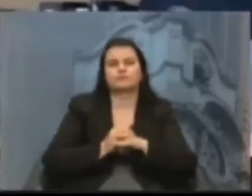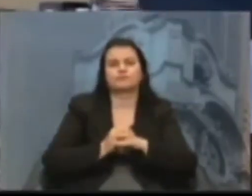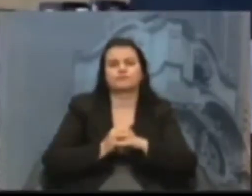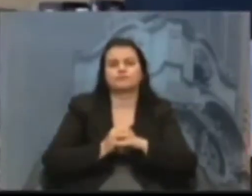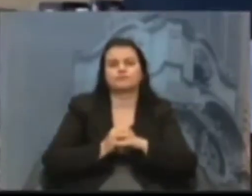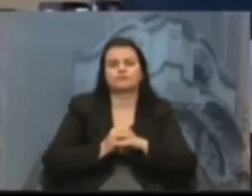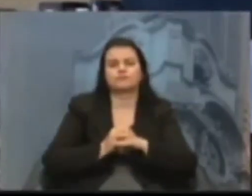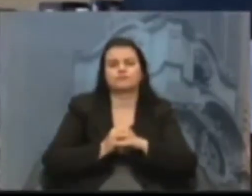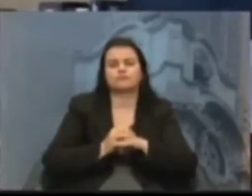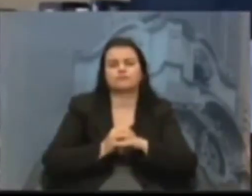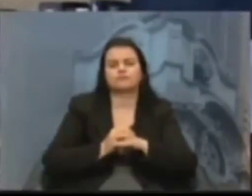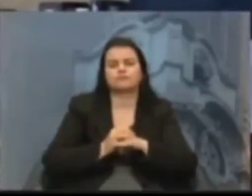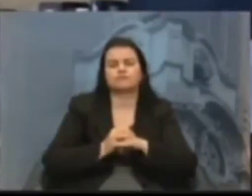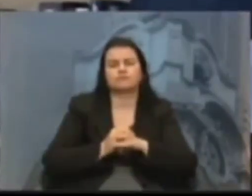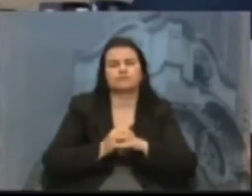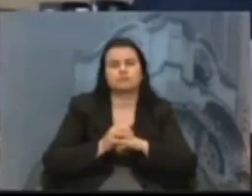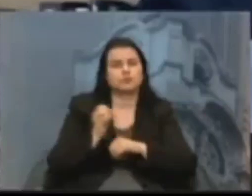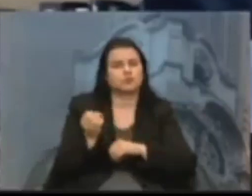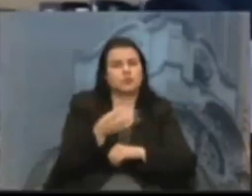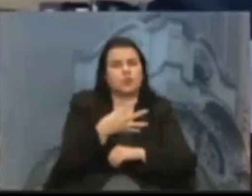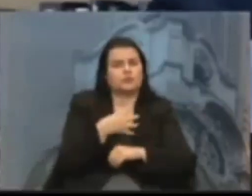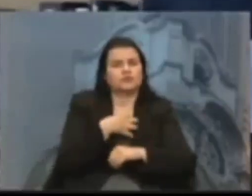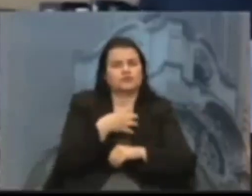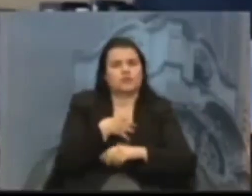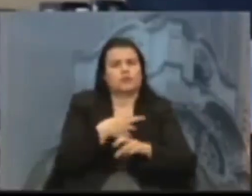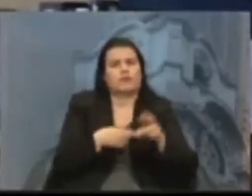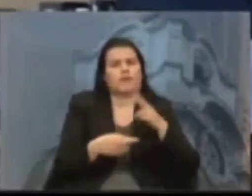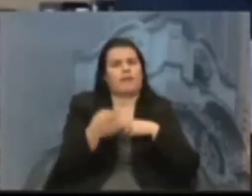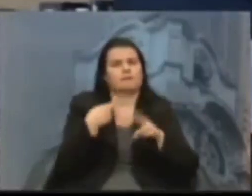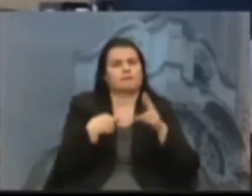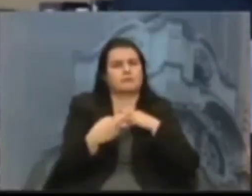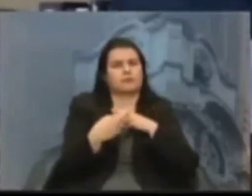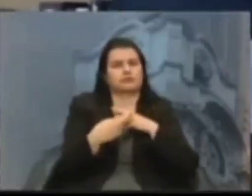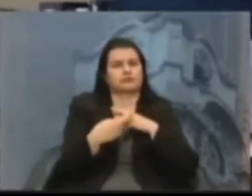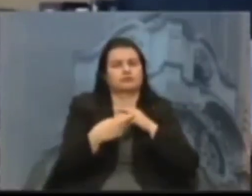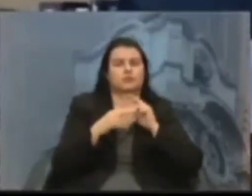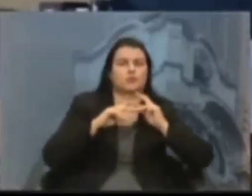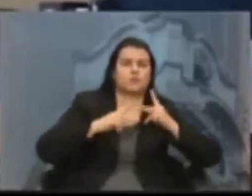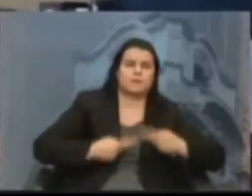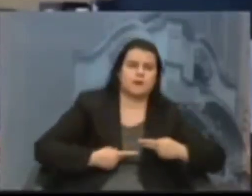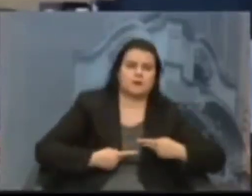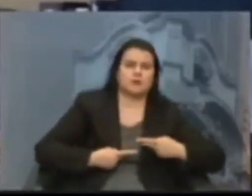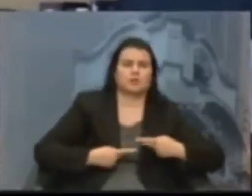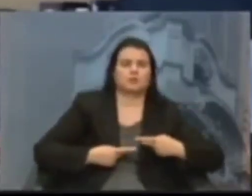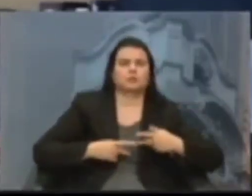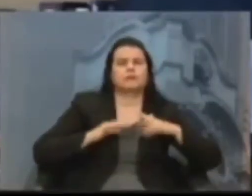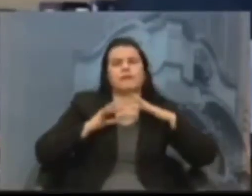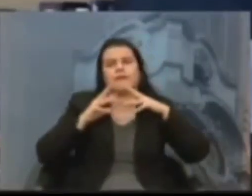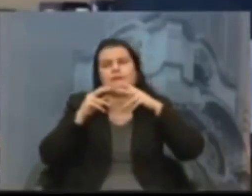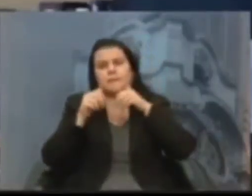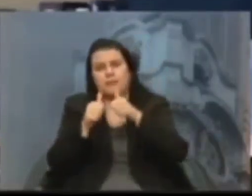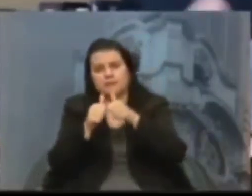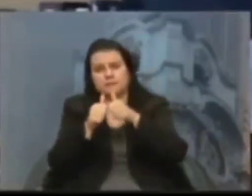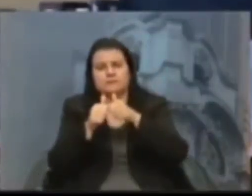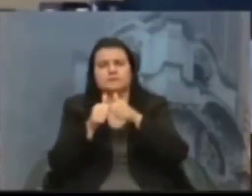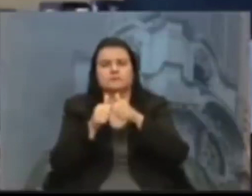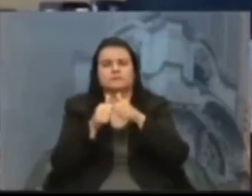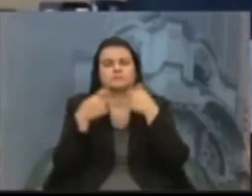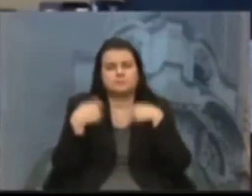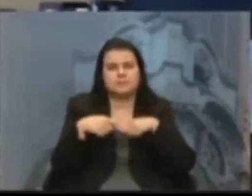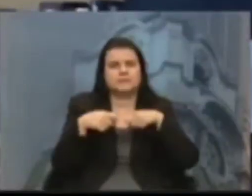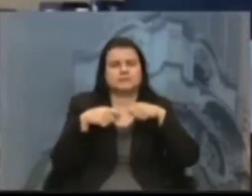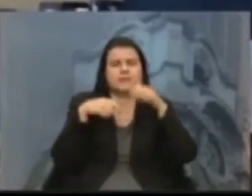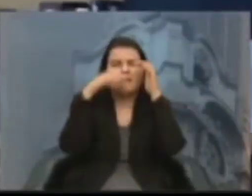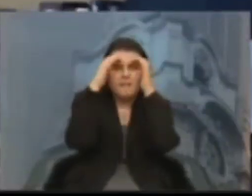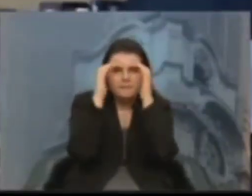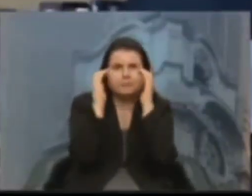-relação entre seres humanos e animais numa situação de completo respeito,